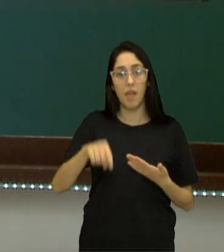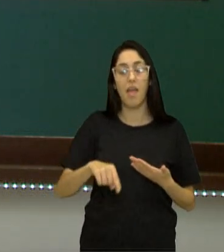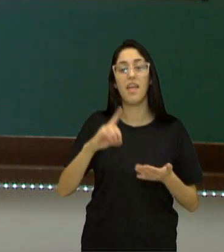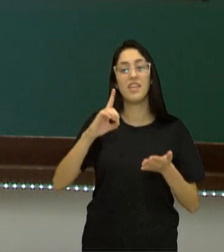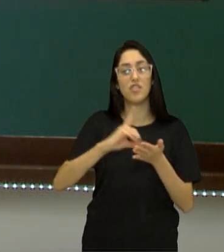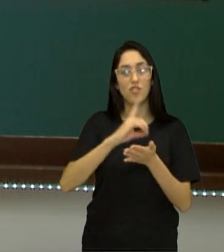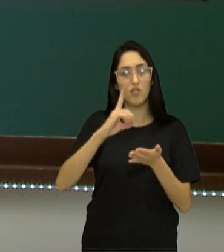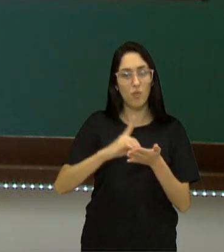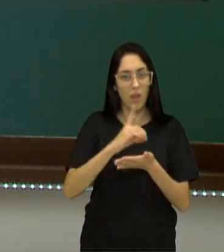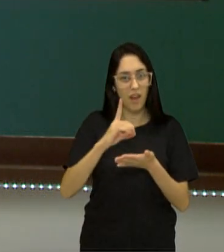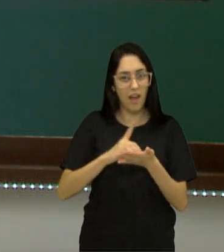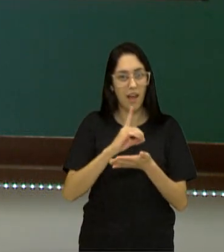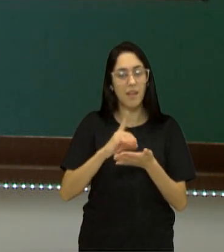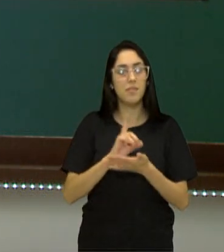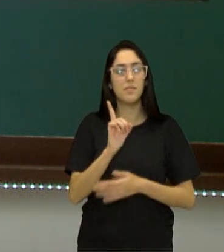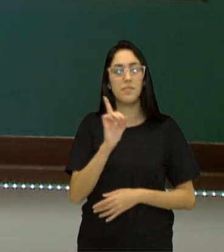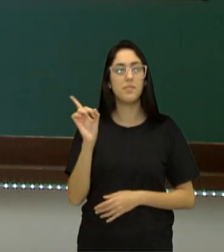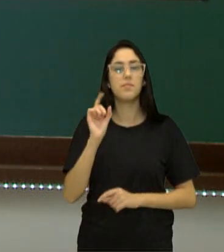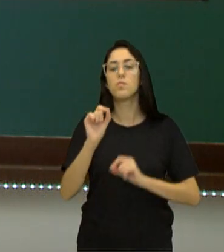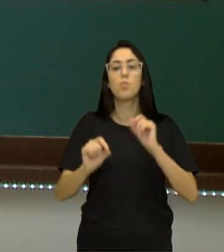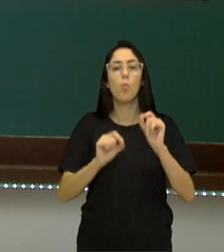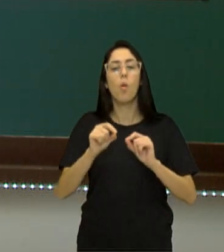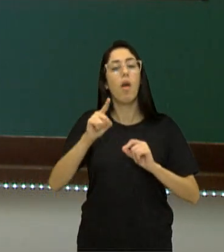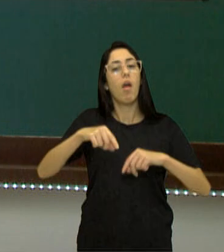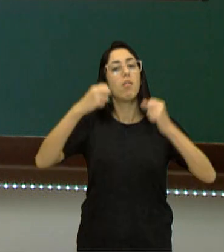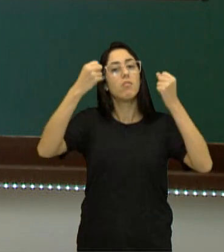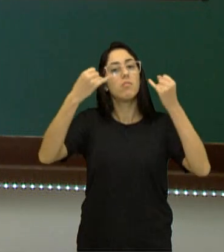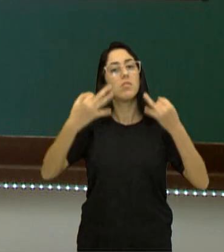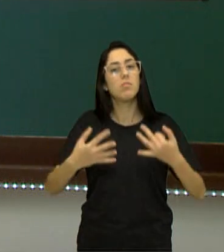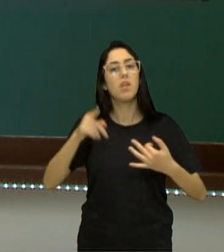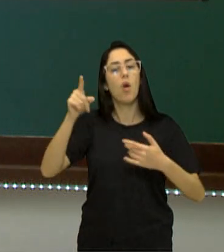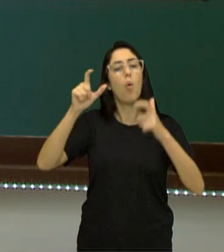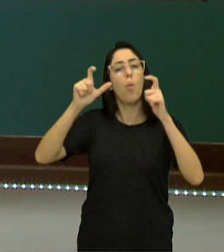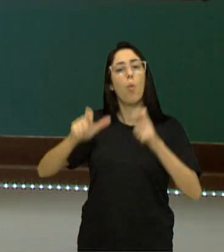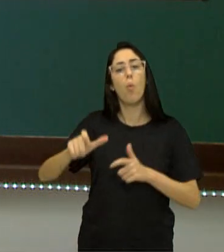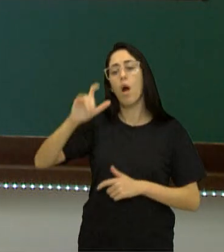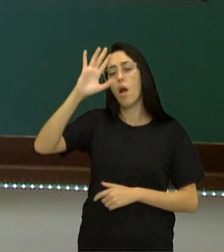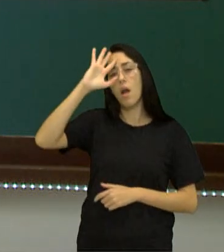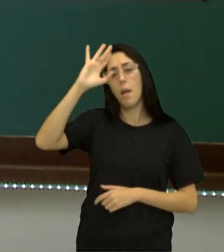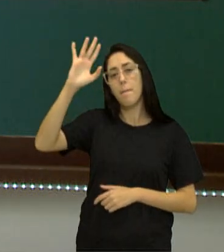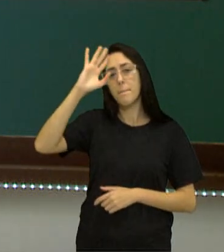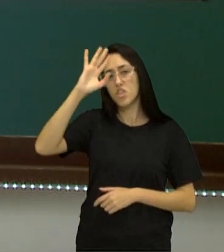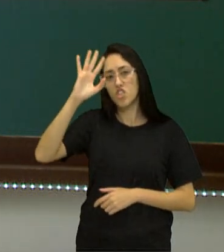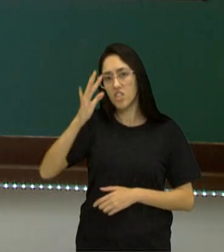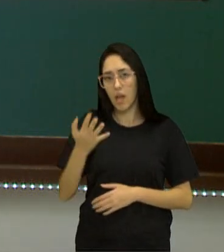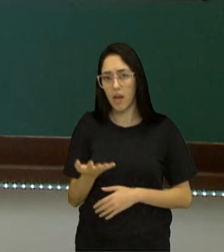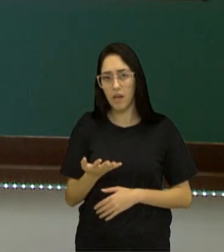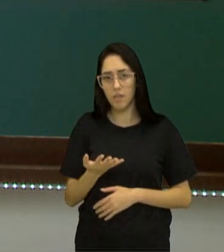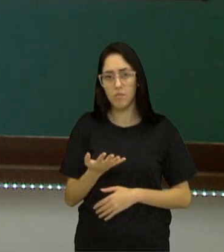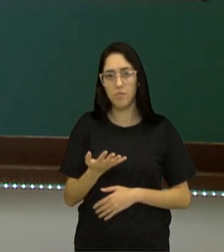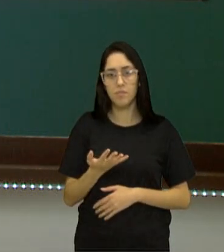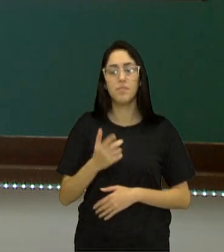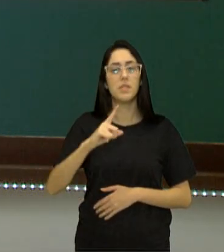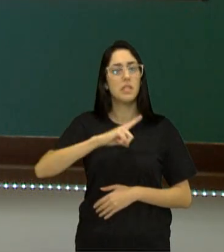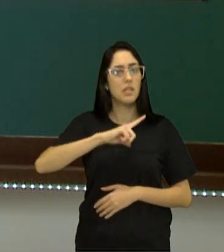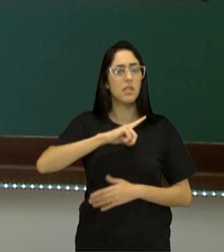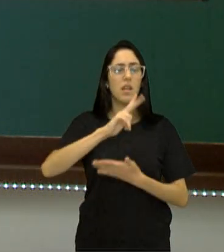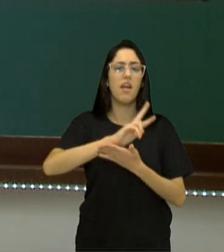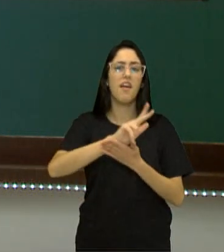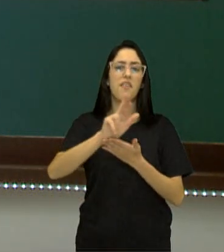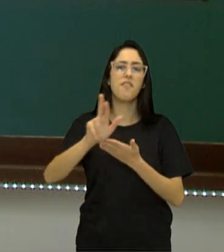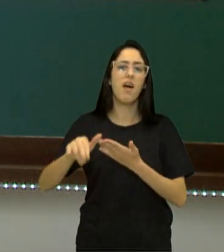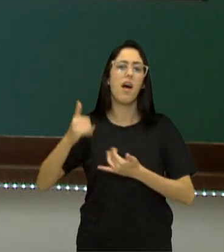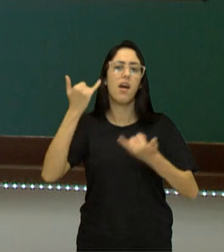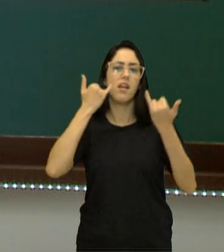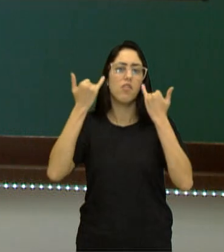Ele está falando de um lugar imaginário, que a gente já vai conversar sobre ele, e ele trata várias informações